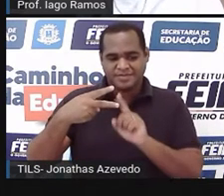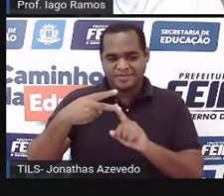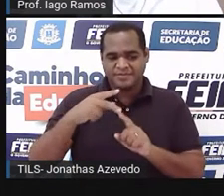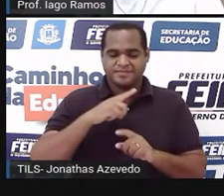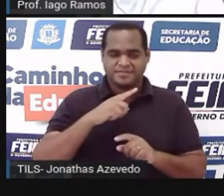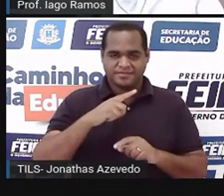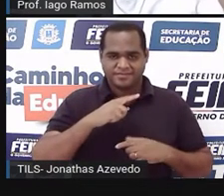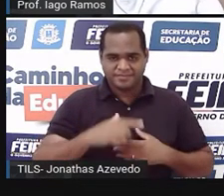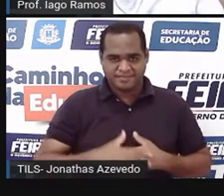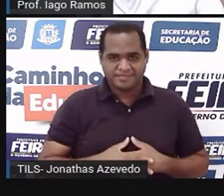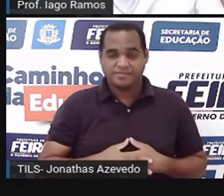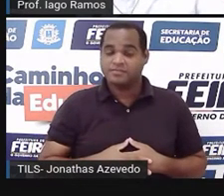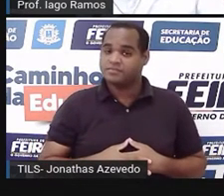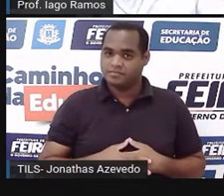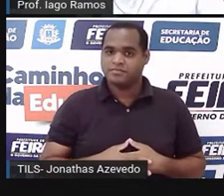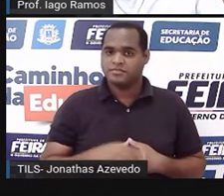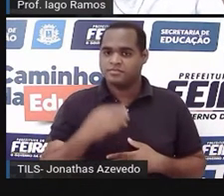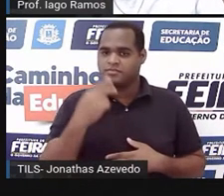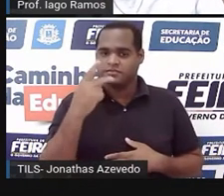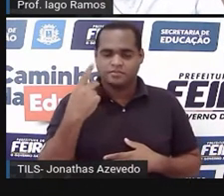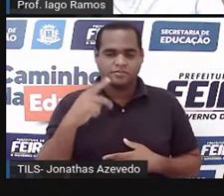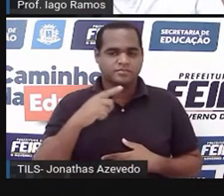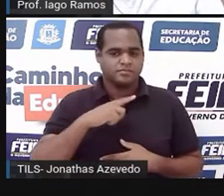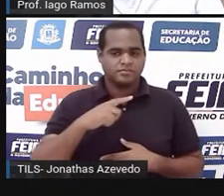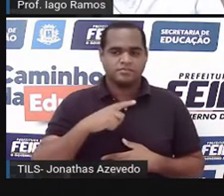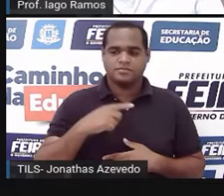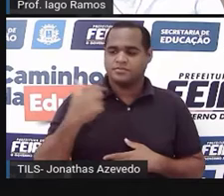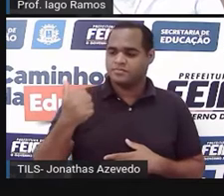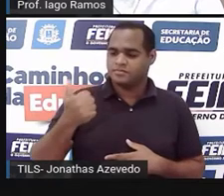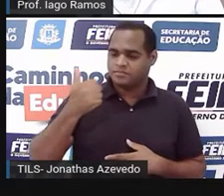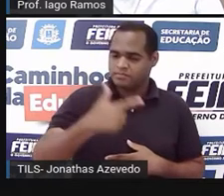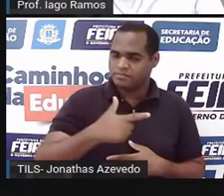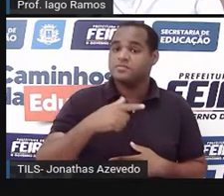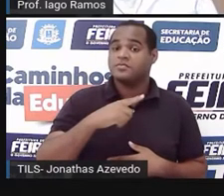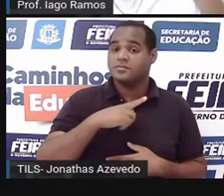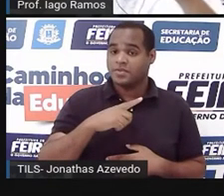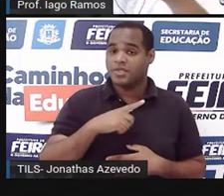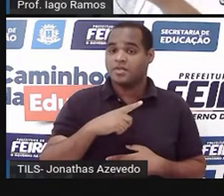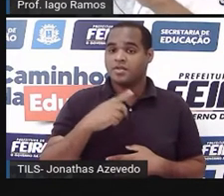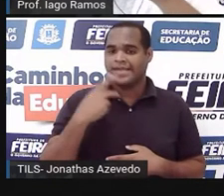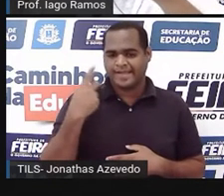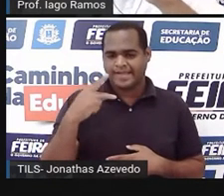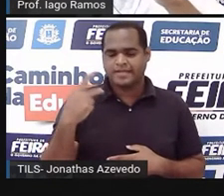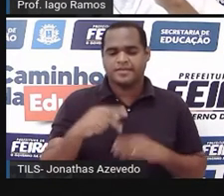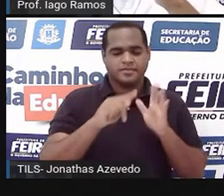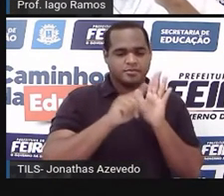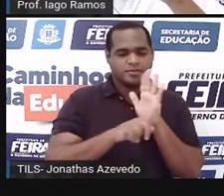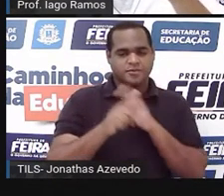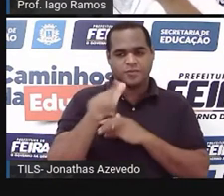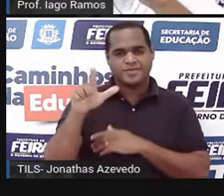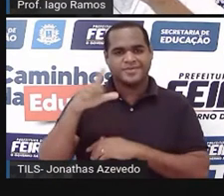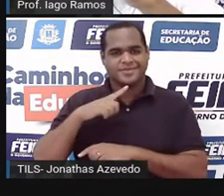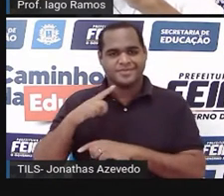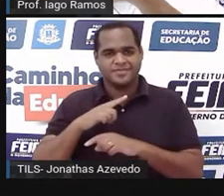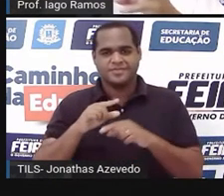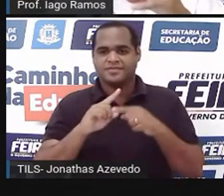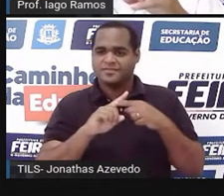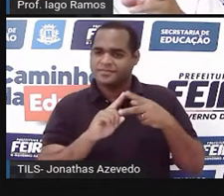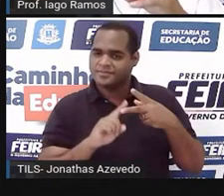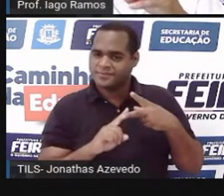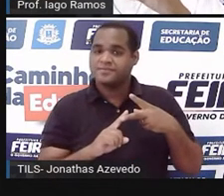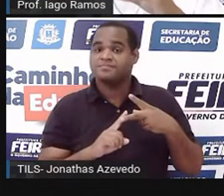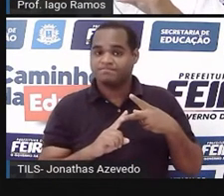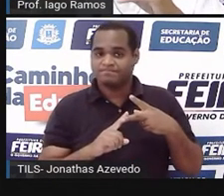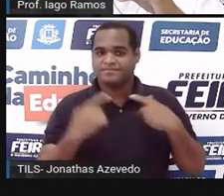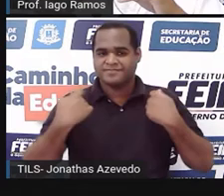Então, pega um lado e vê se esse lado é maior do que a subtração dos outros dois. E esses outros dois,